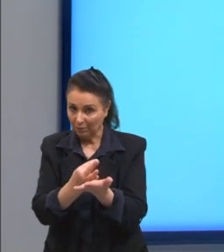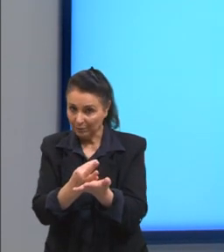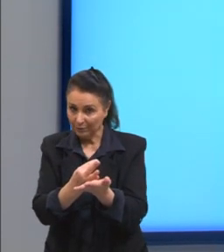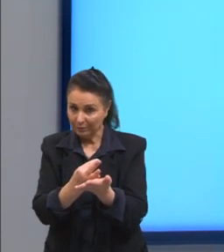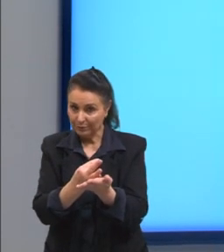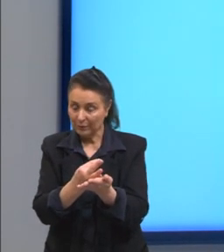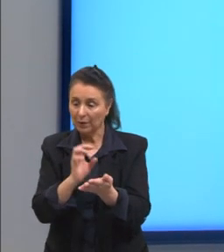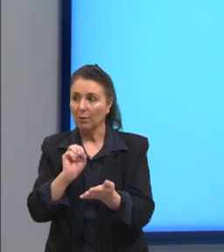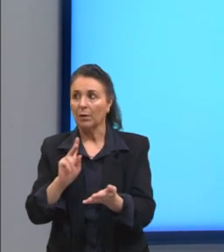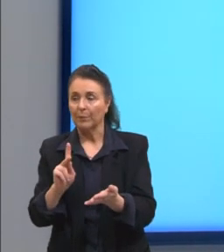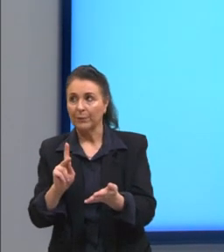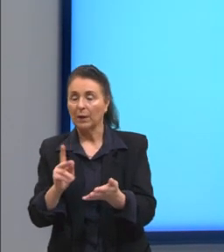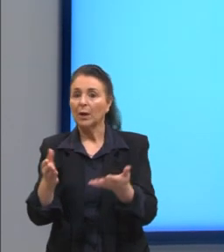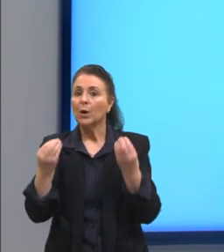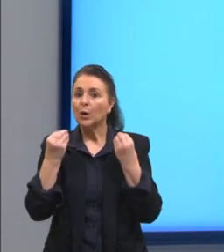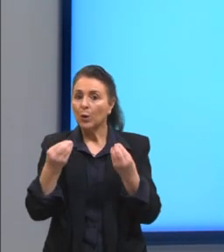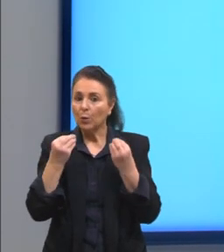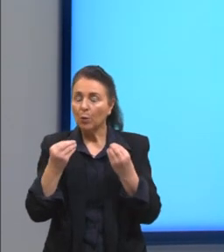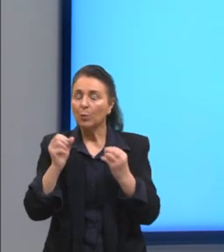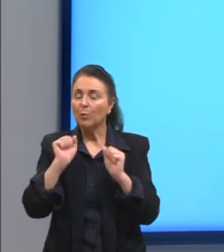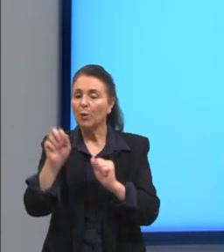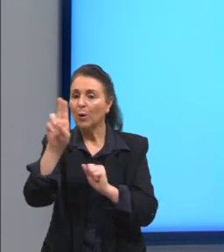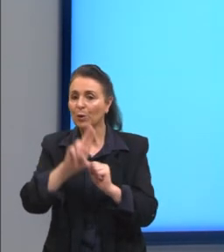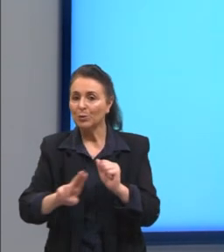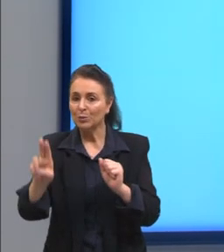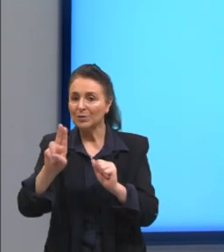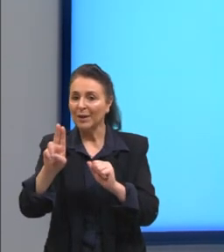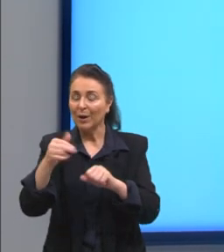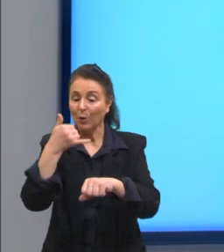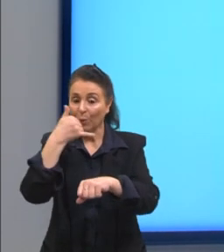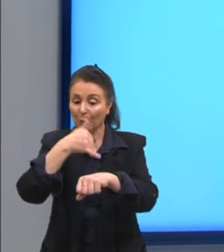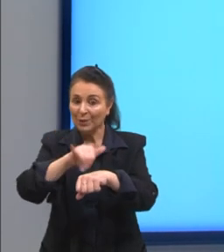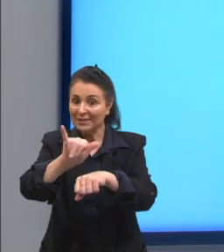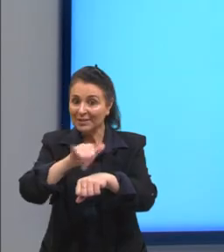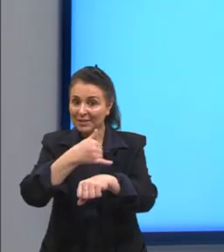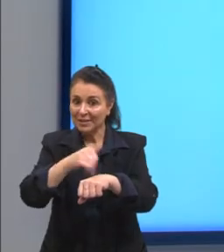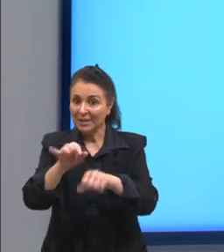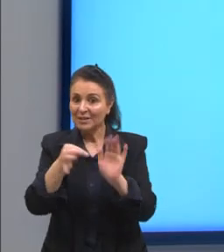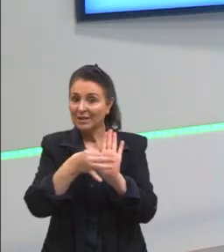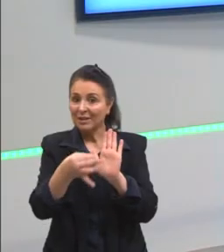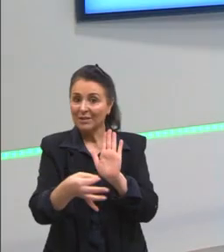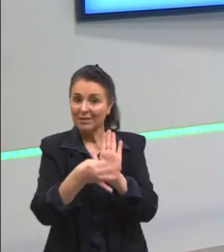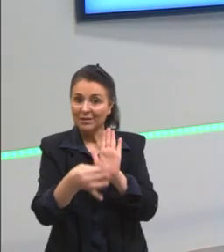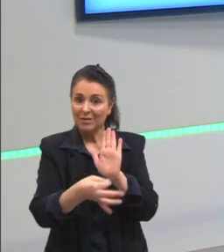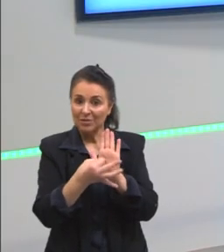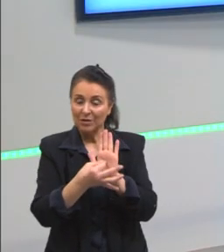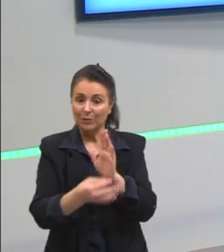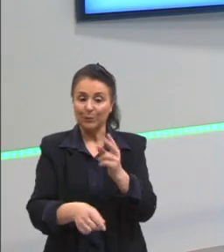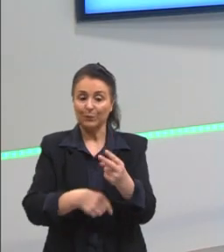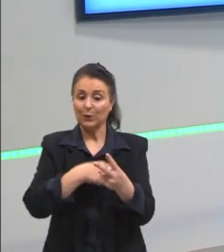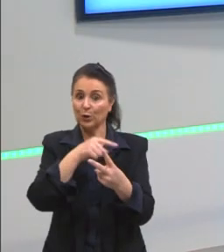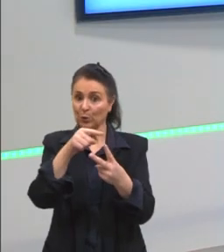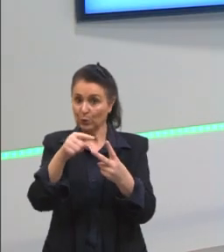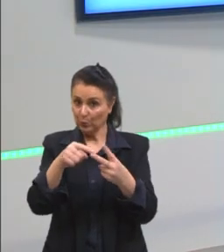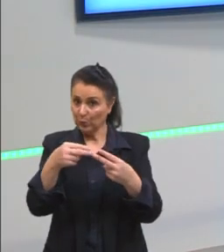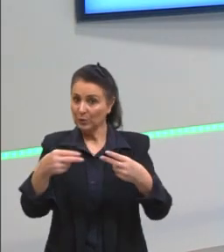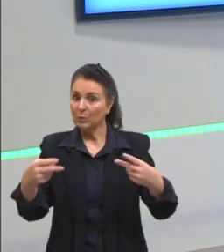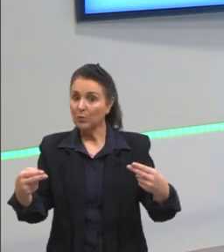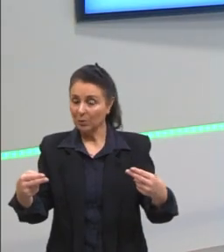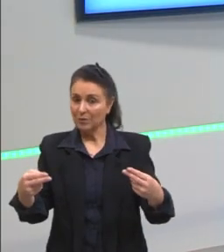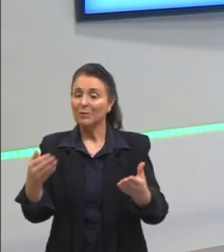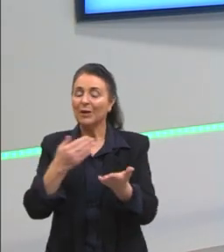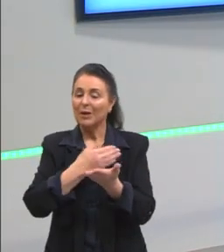E, ok, como ela pode ser usada como estratégia argumentativa? Duas questões que a gente vai